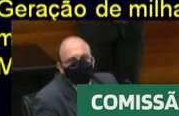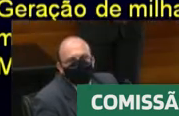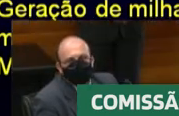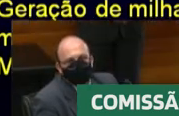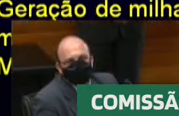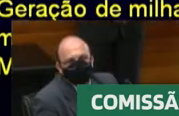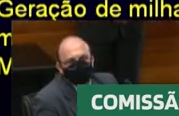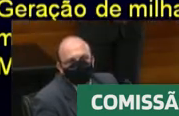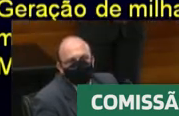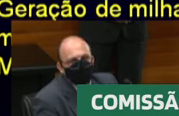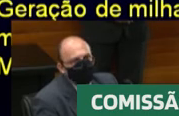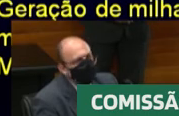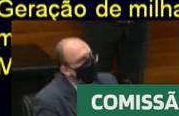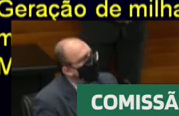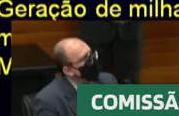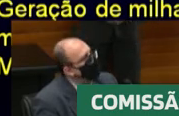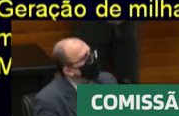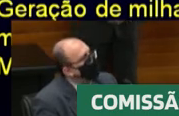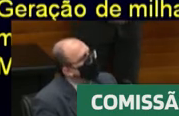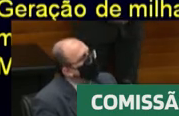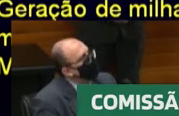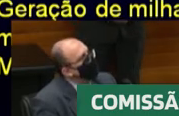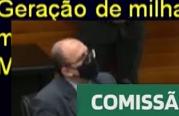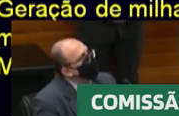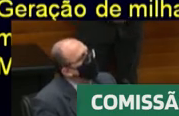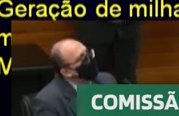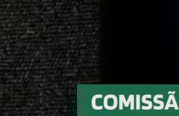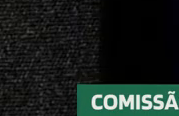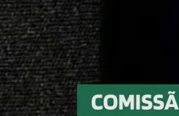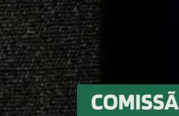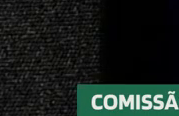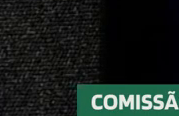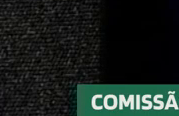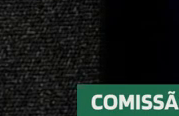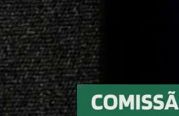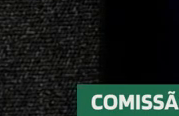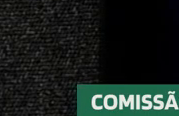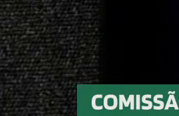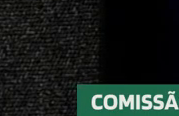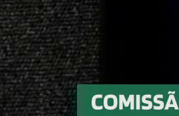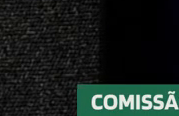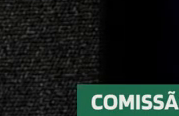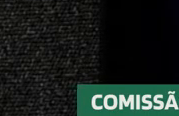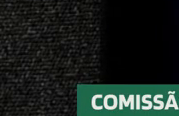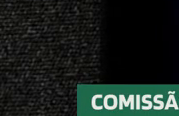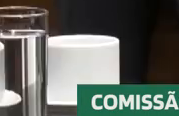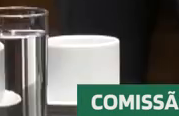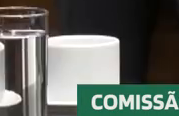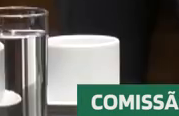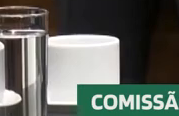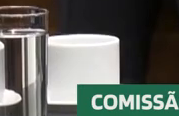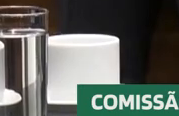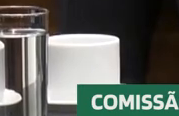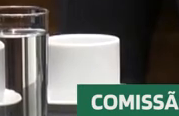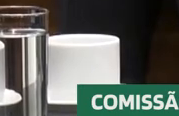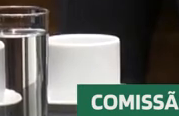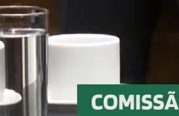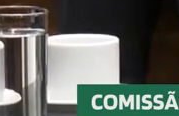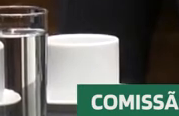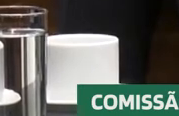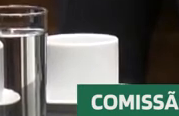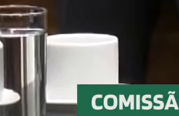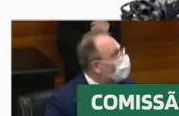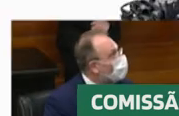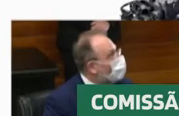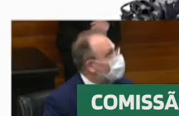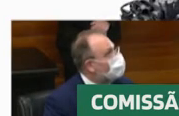vai ficar comprando carro caro? Essa é a pergunta que a gente tem que se fazer. Mas ainda são muitos os desafios para a conversão de veículos